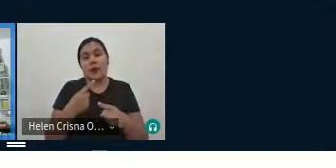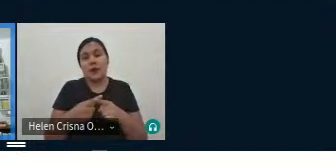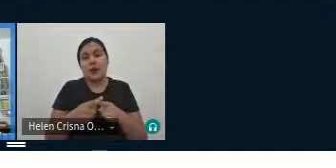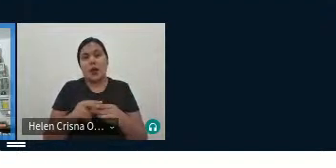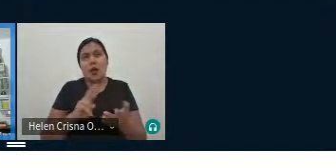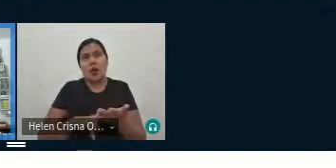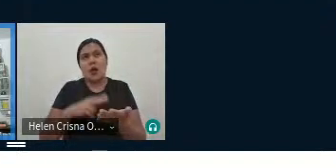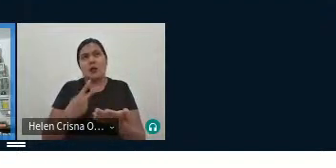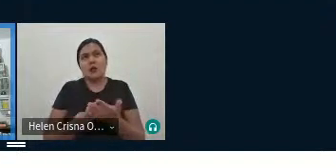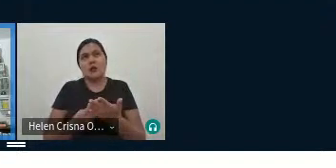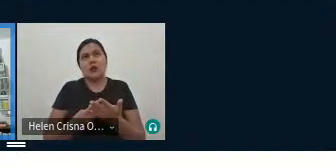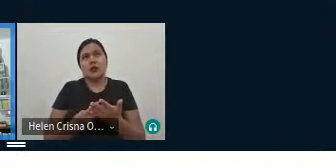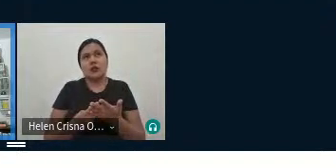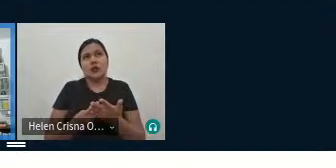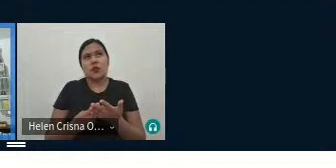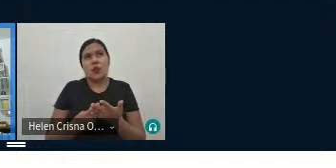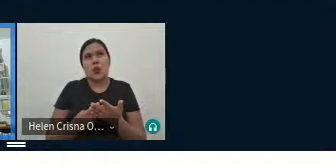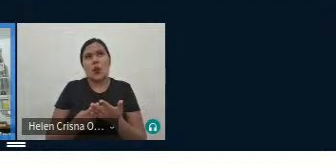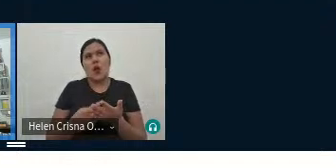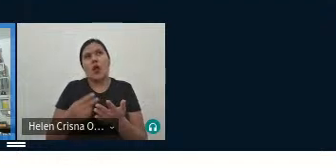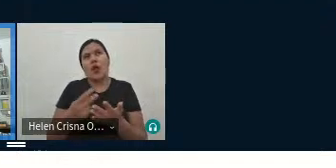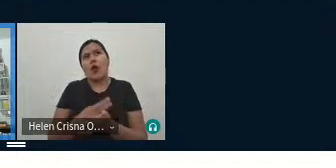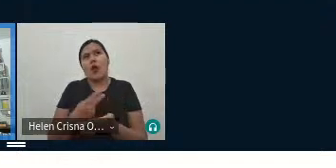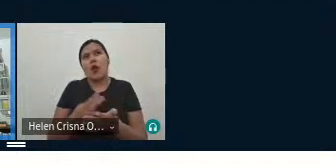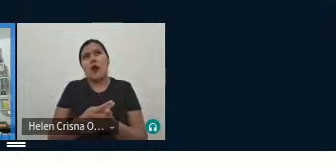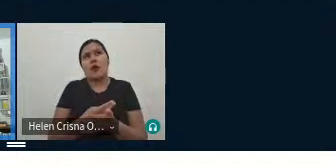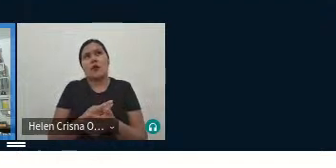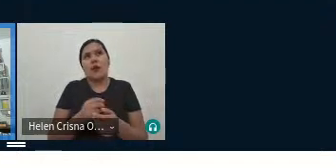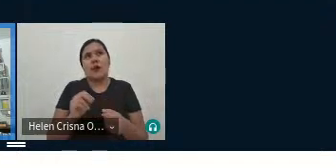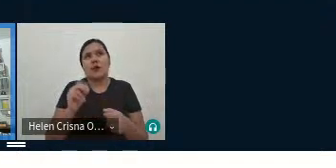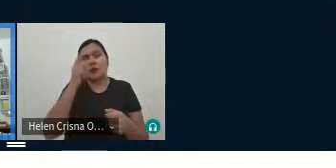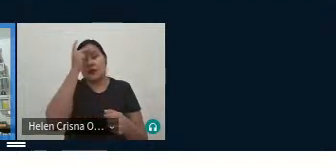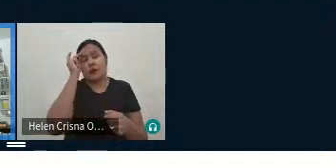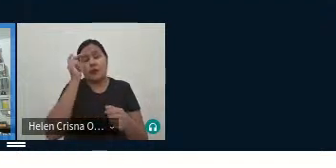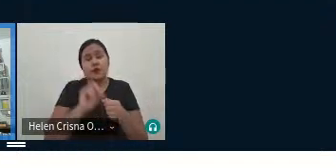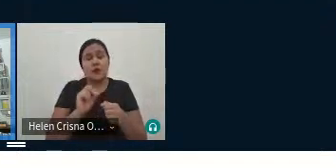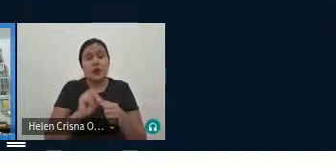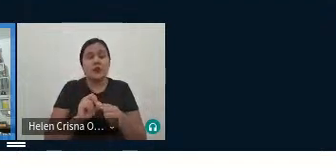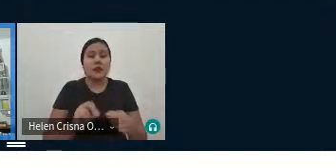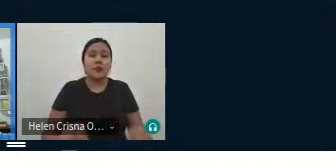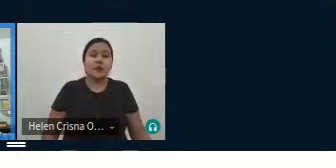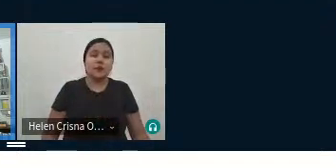eu traduzir ao pé da letra, como muitas pessoas fazem, já fizeram,